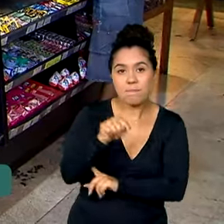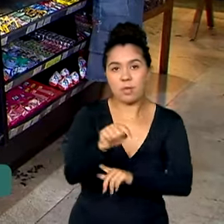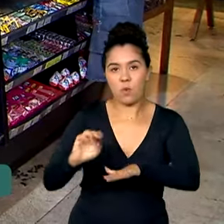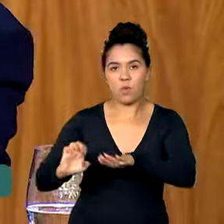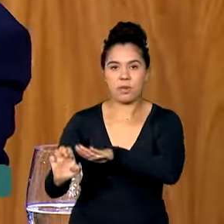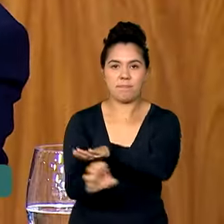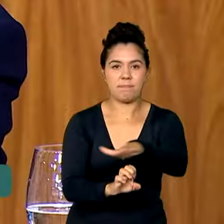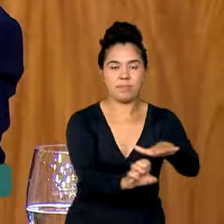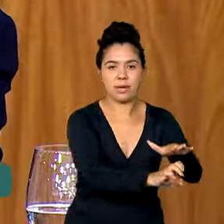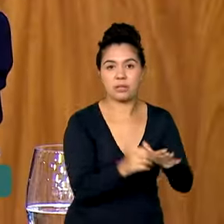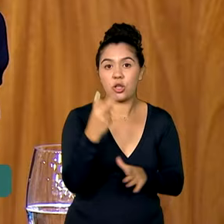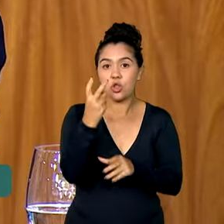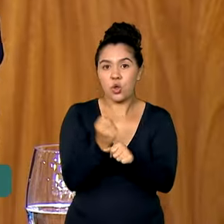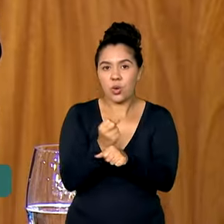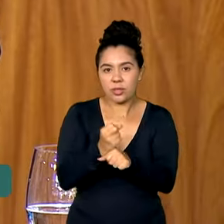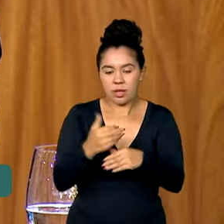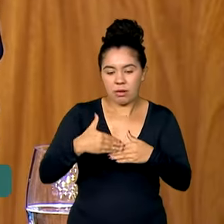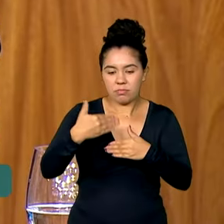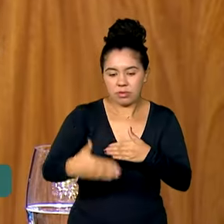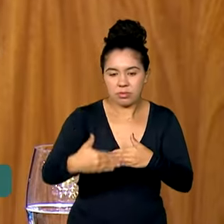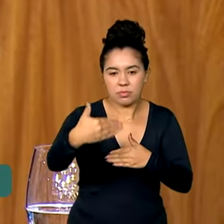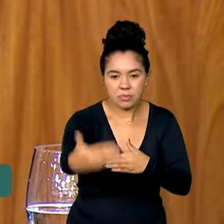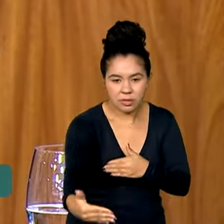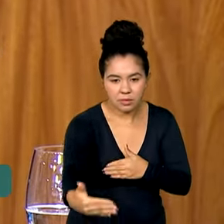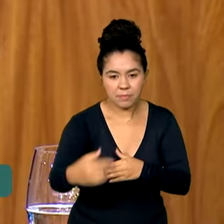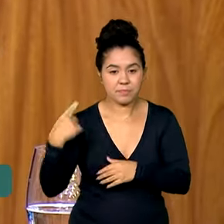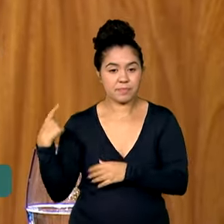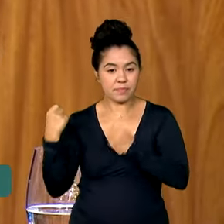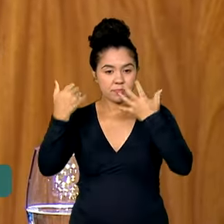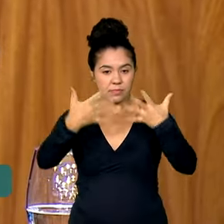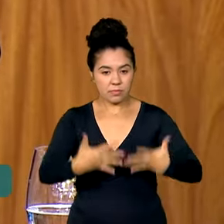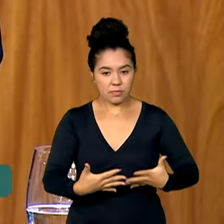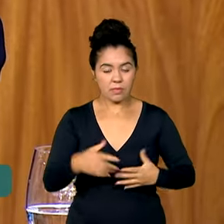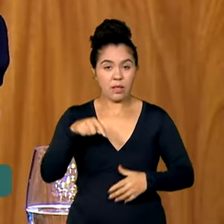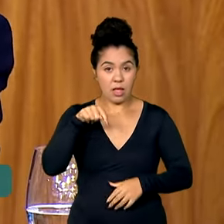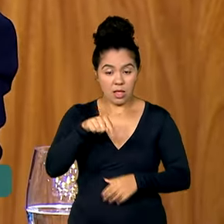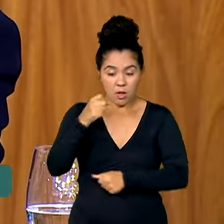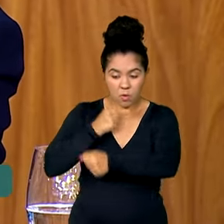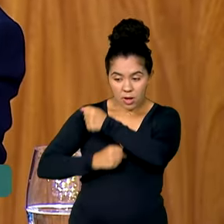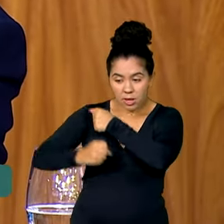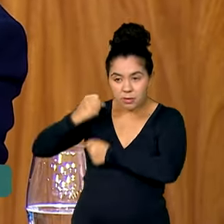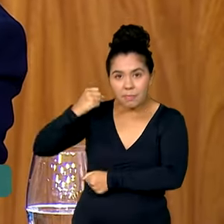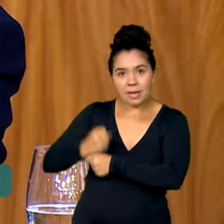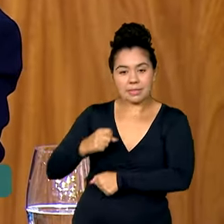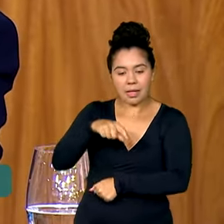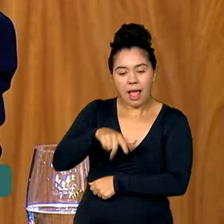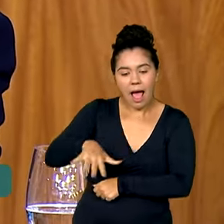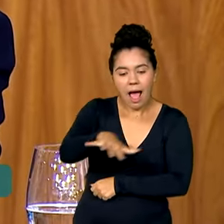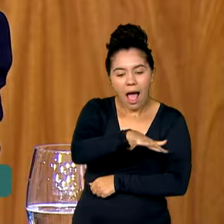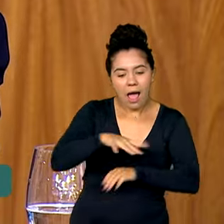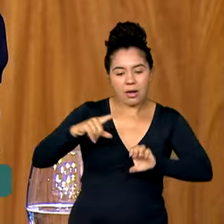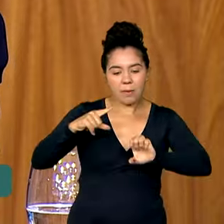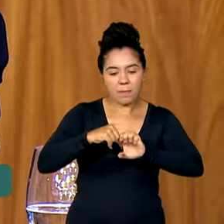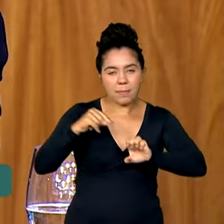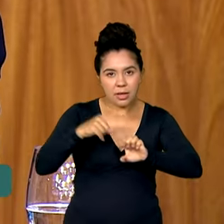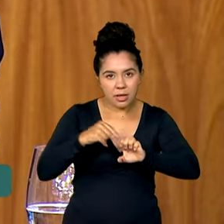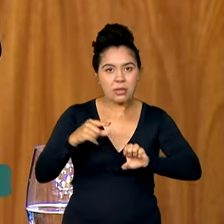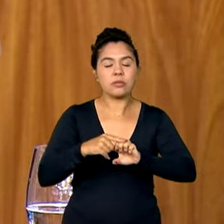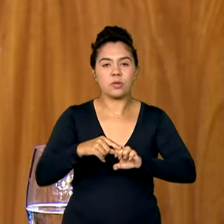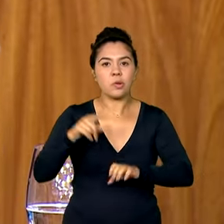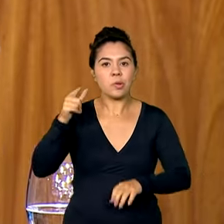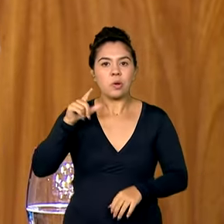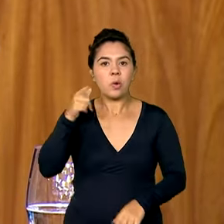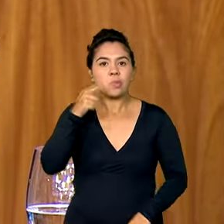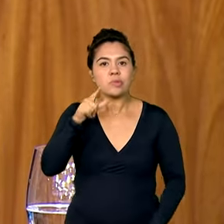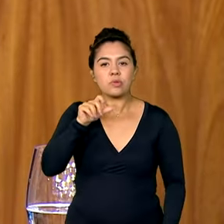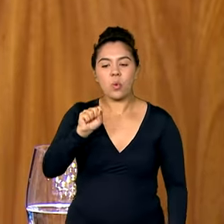dois anos. Este setor, só no ano passado dos empregos formais, foi responsável por 80%